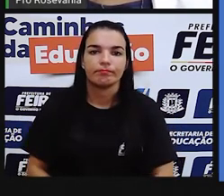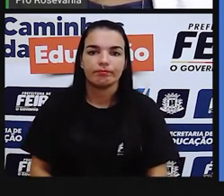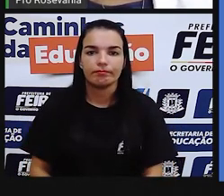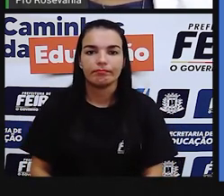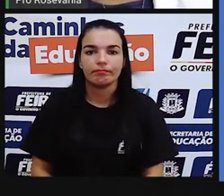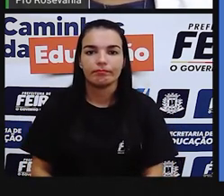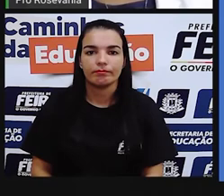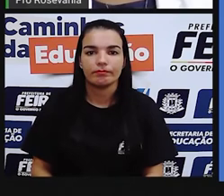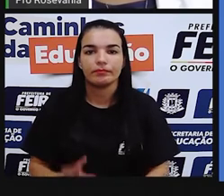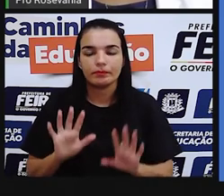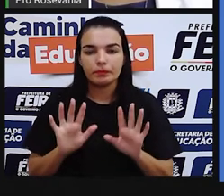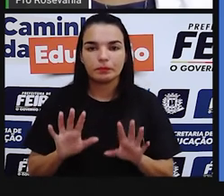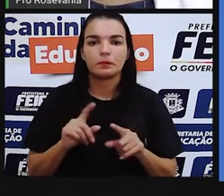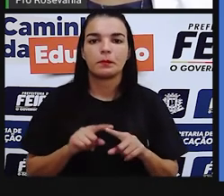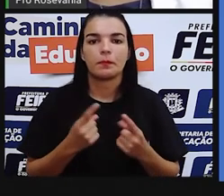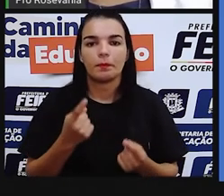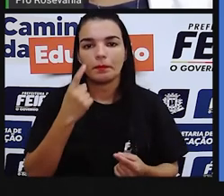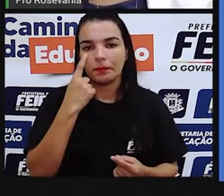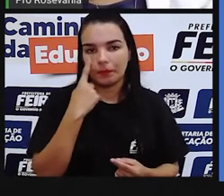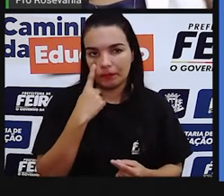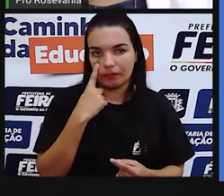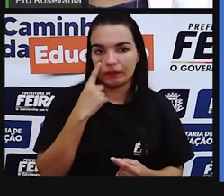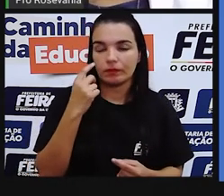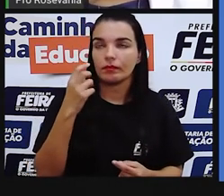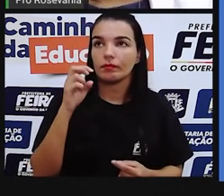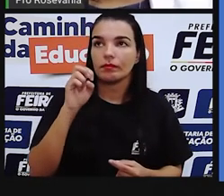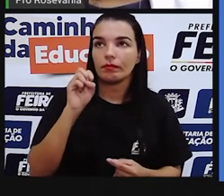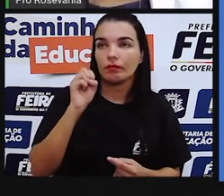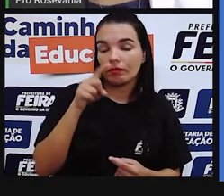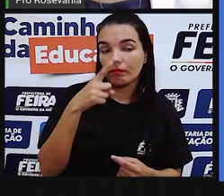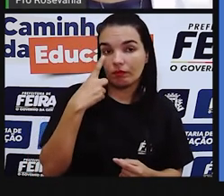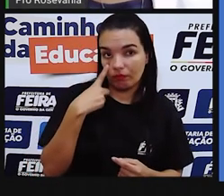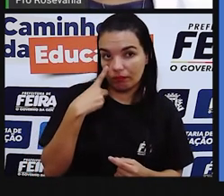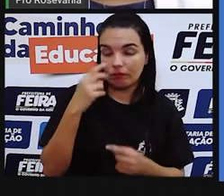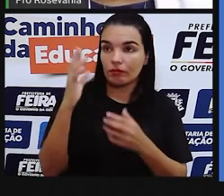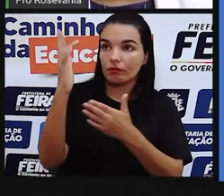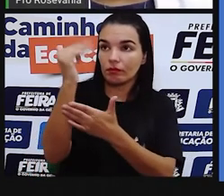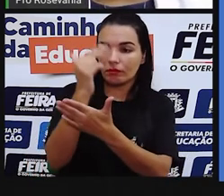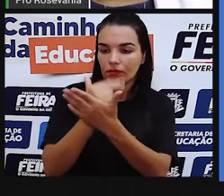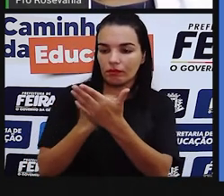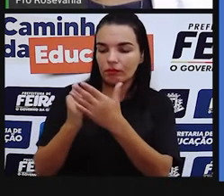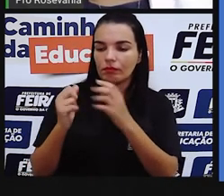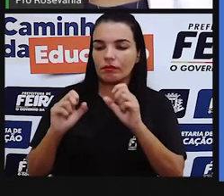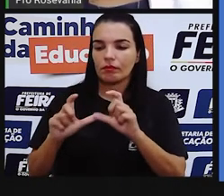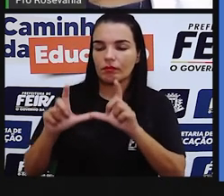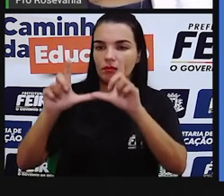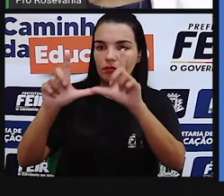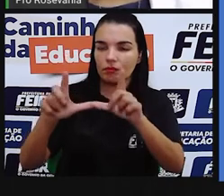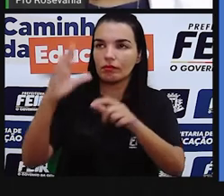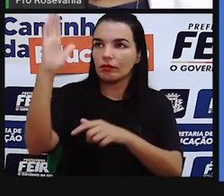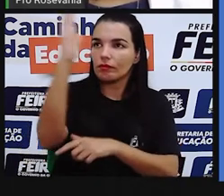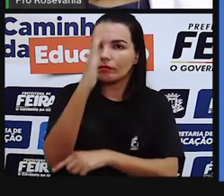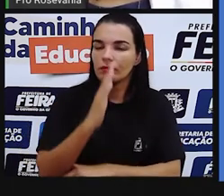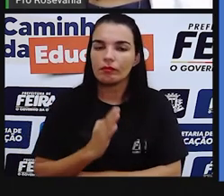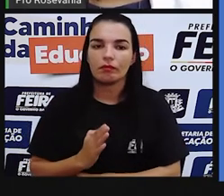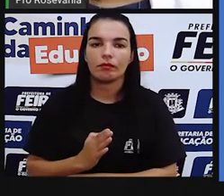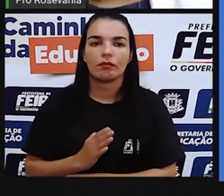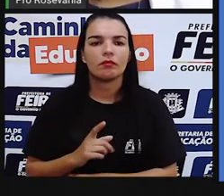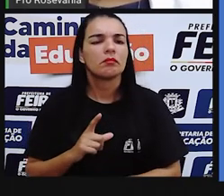a gente olha para todos os que estão no meio da vida e nós enxergamos a influência dos povos